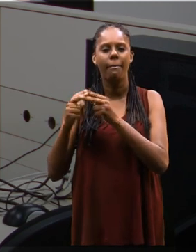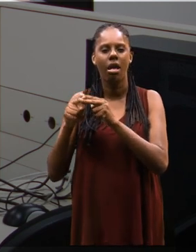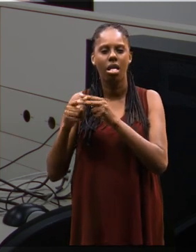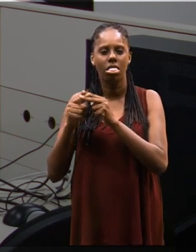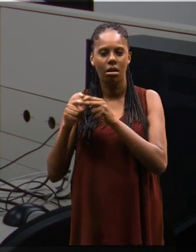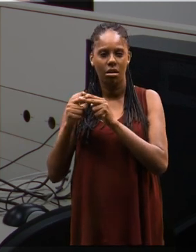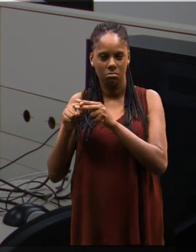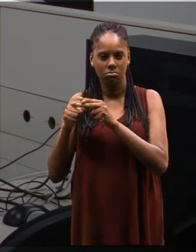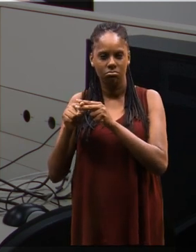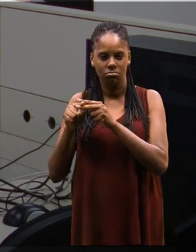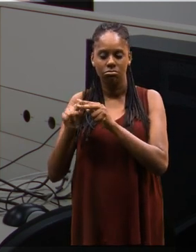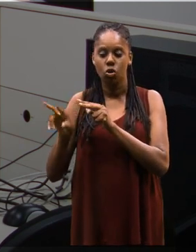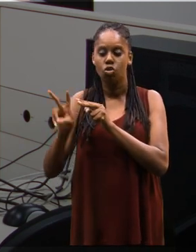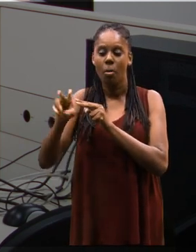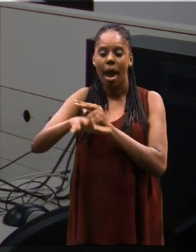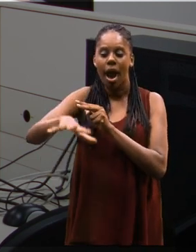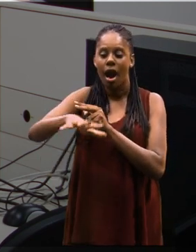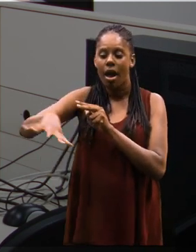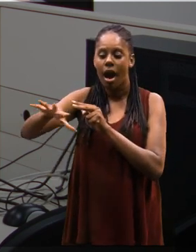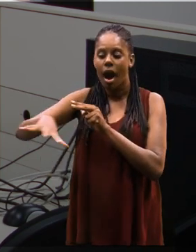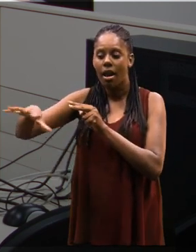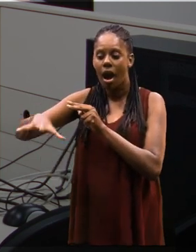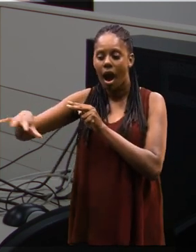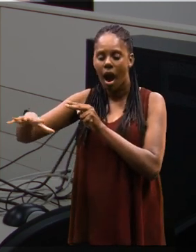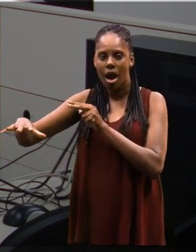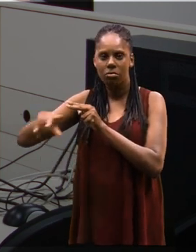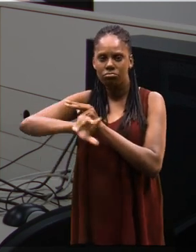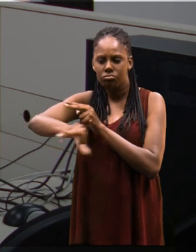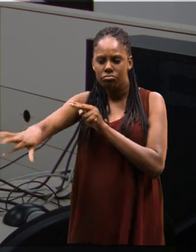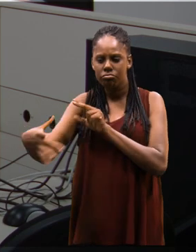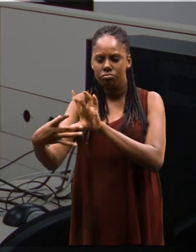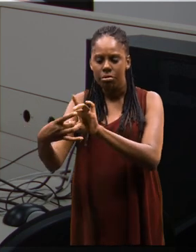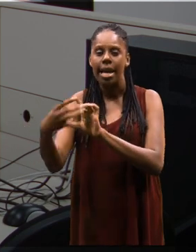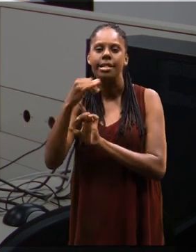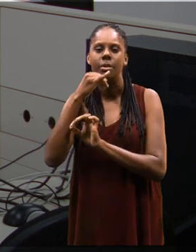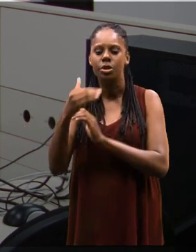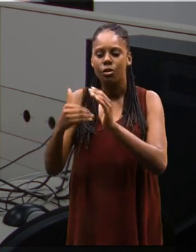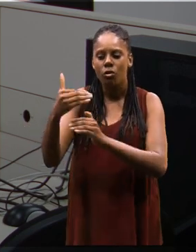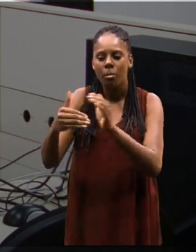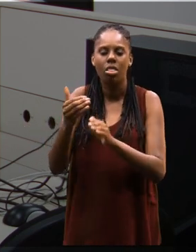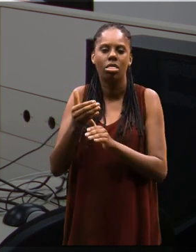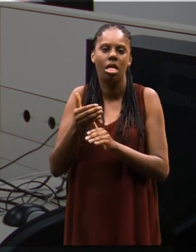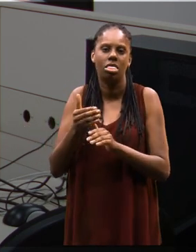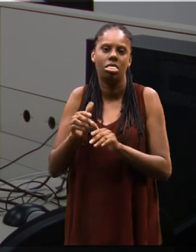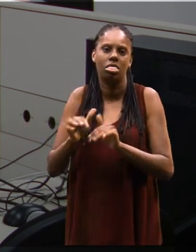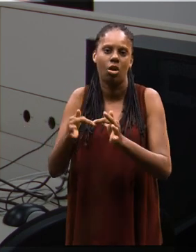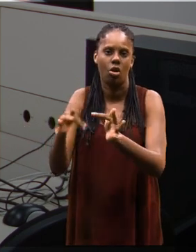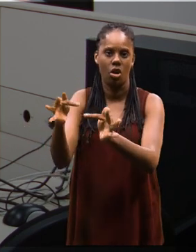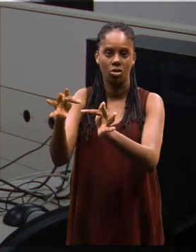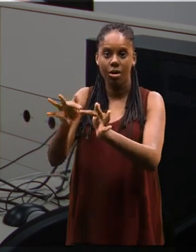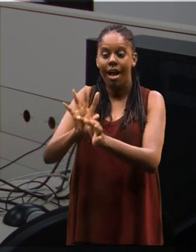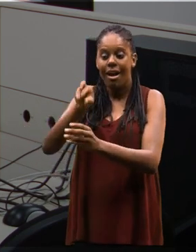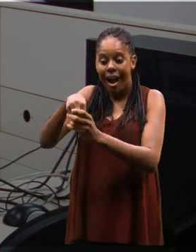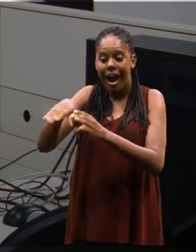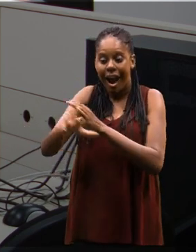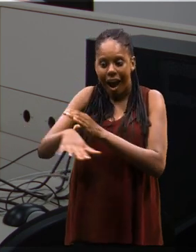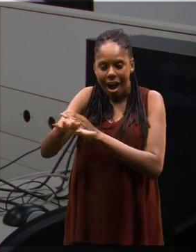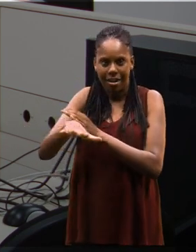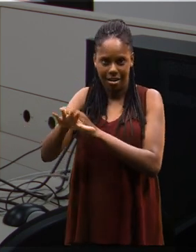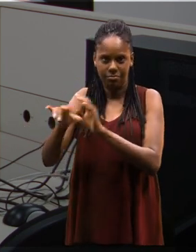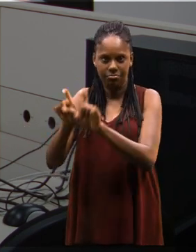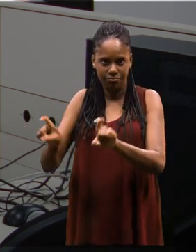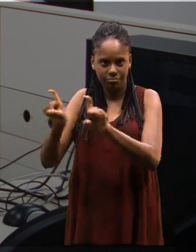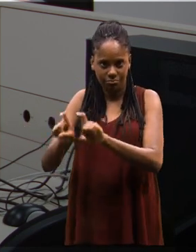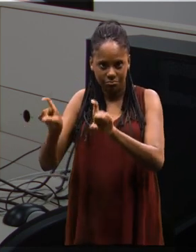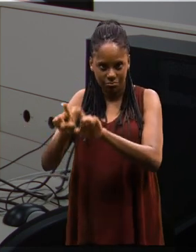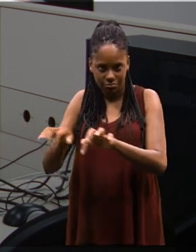que atua sobre outras áreas do conhecimento, como no desenvolvimento tecnológico dentro da área de computação,